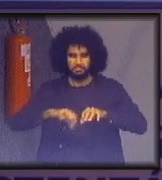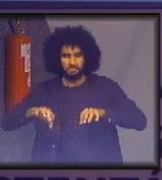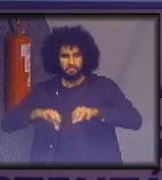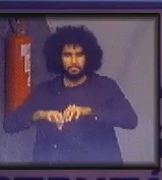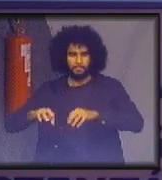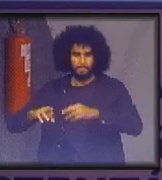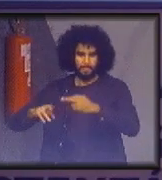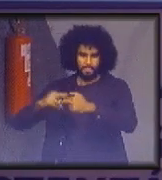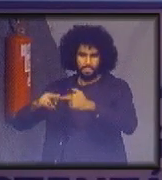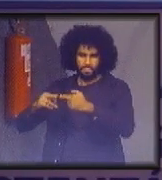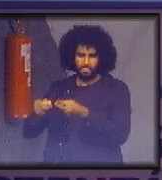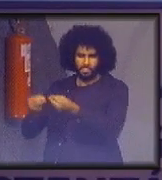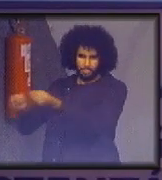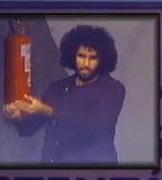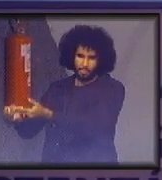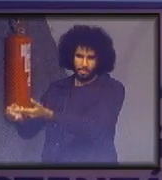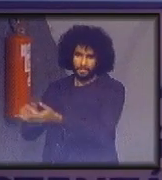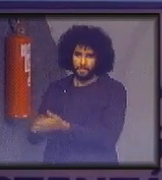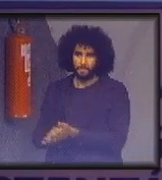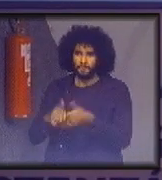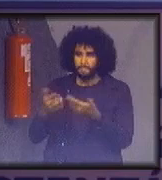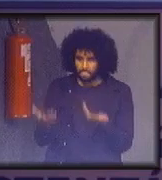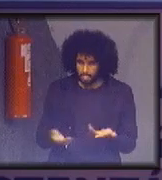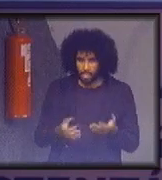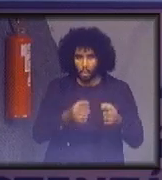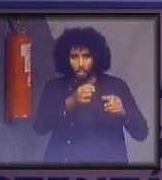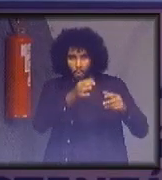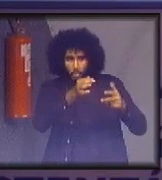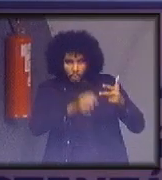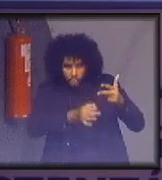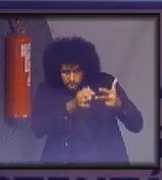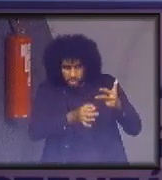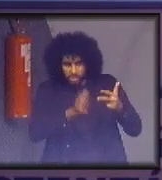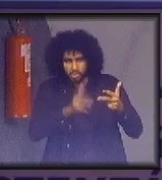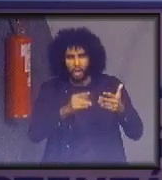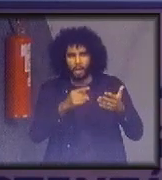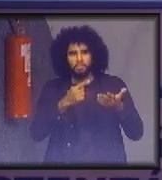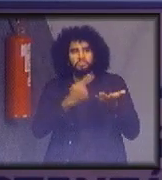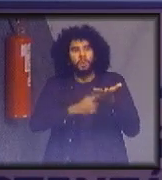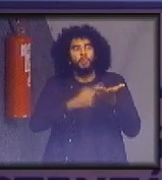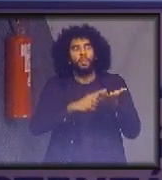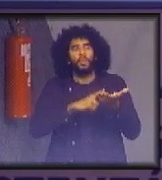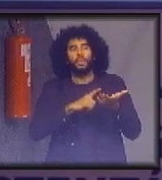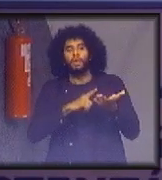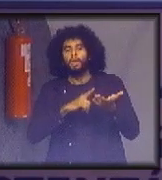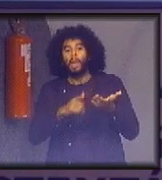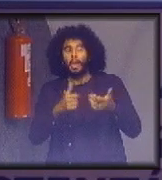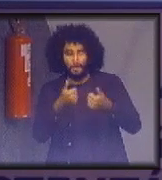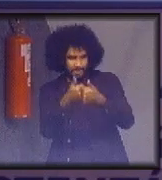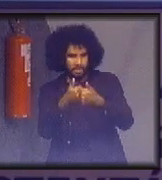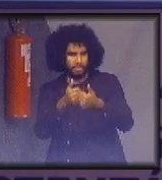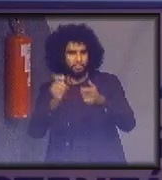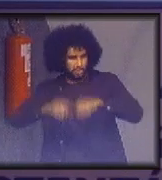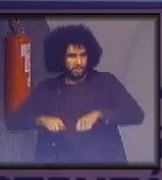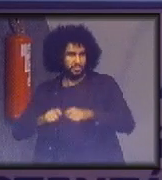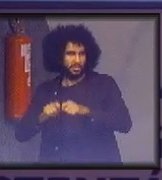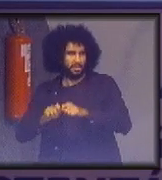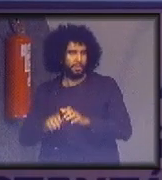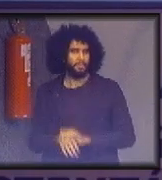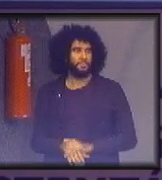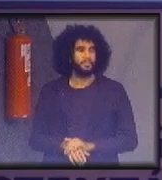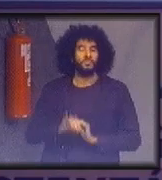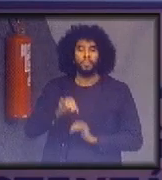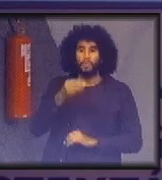cooperativas. Então, o Poder Judiciário pode combinar com cooperativas próximas e fazer isso. E uma oportunidade futura